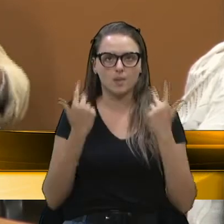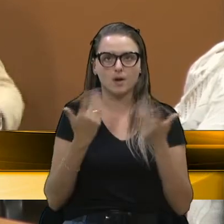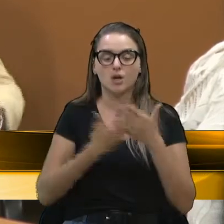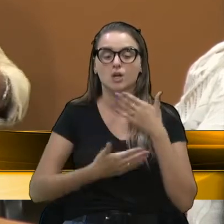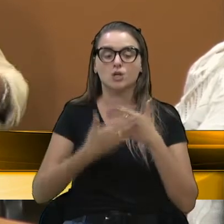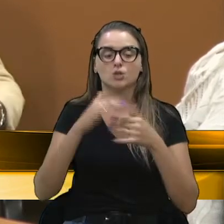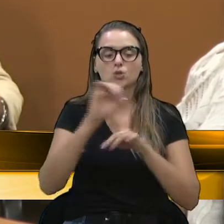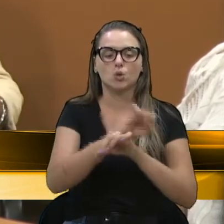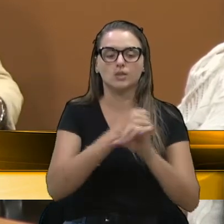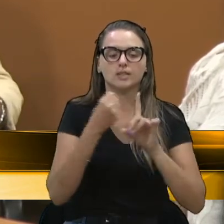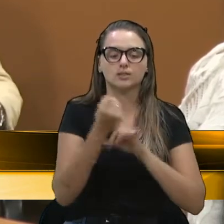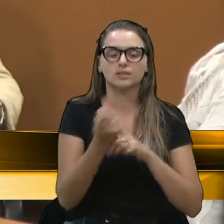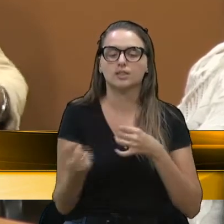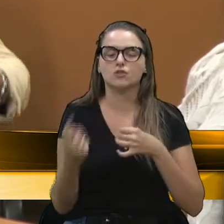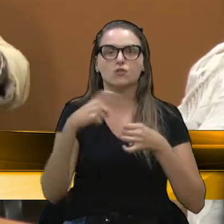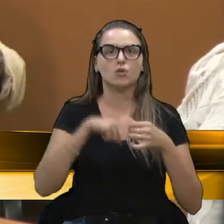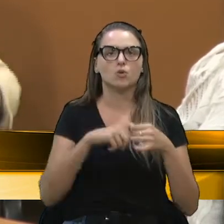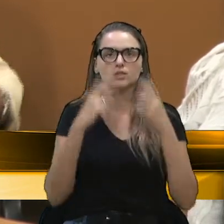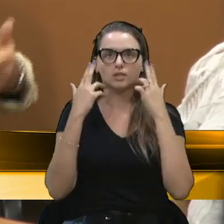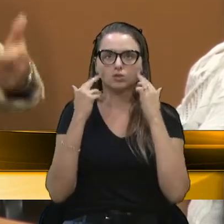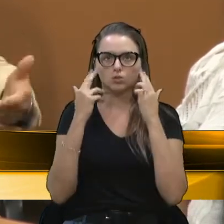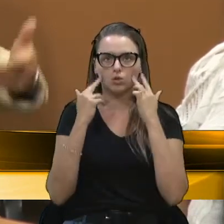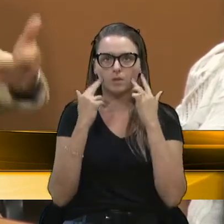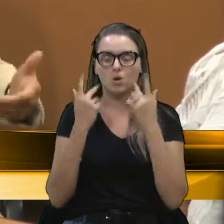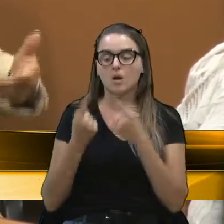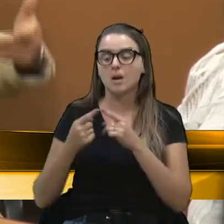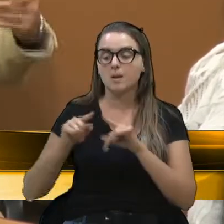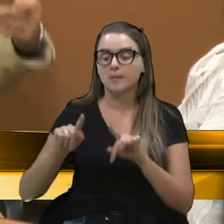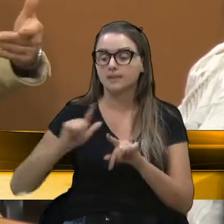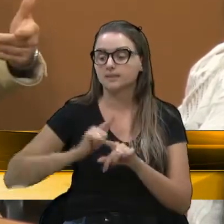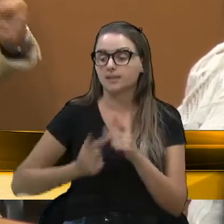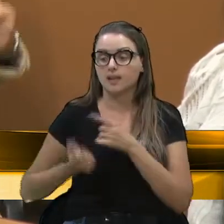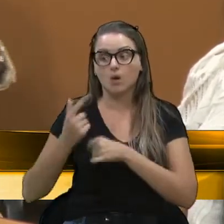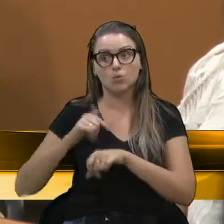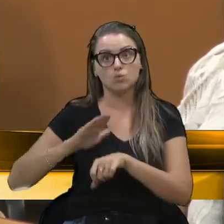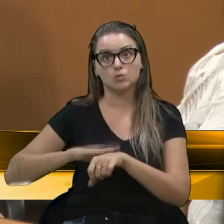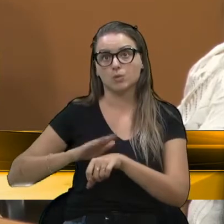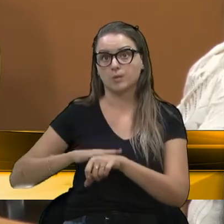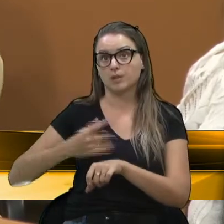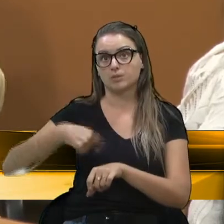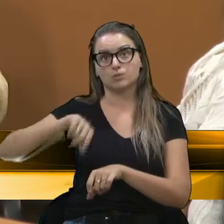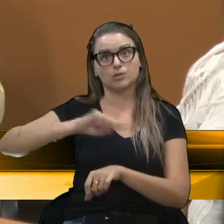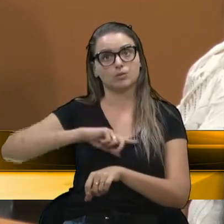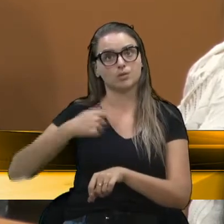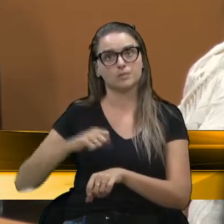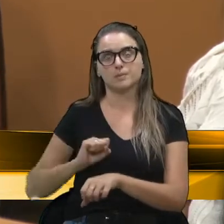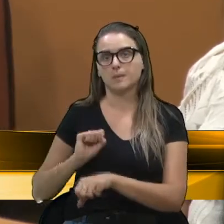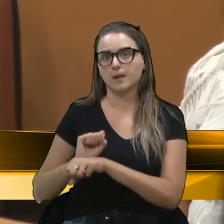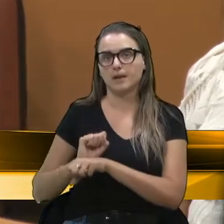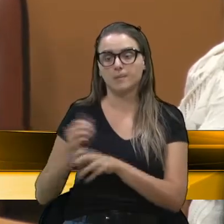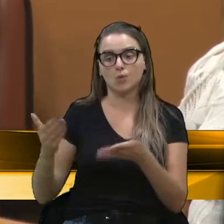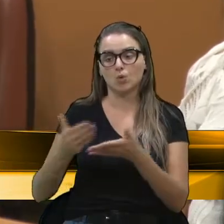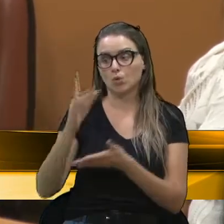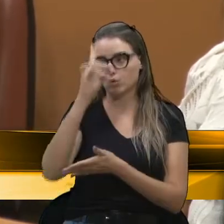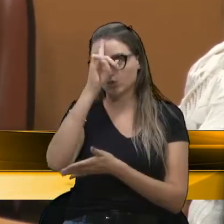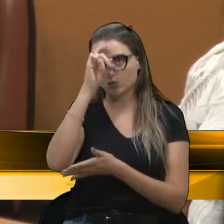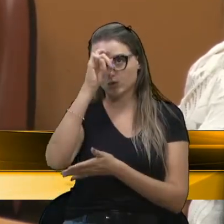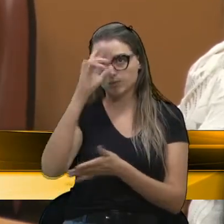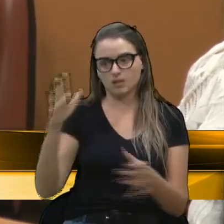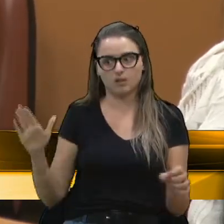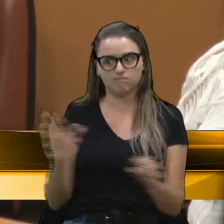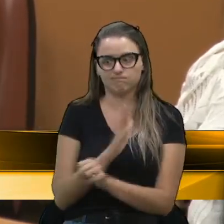voltando à atividade normal. Mas existem alguns momentos que nós temos que parar. Hoje os hospitais estão lotados.